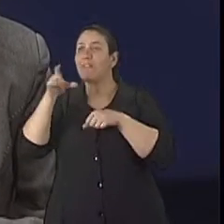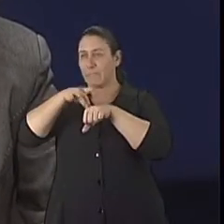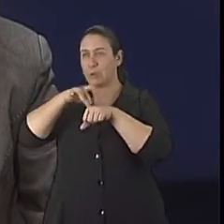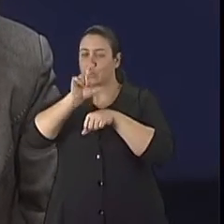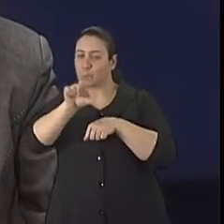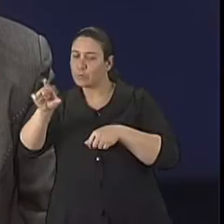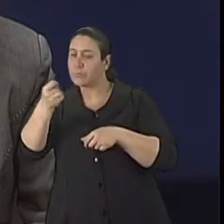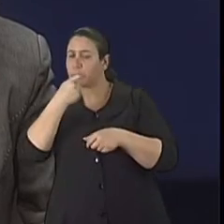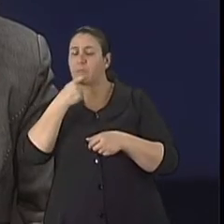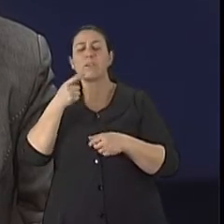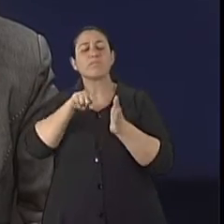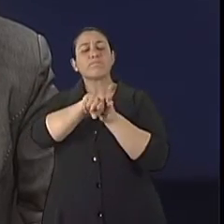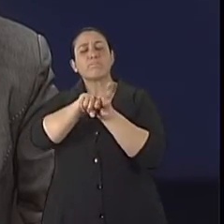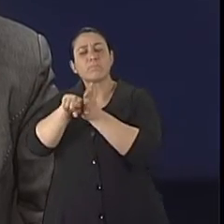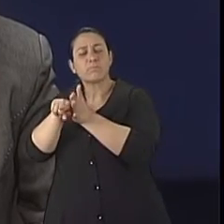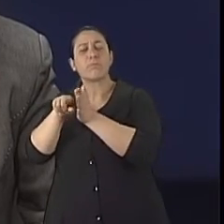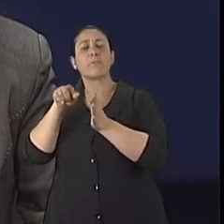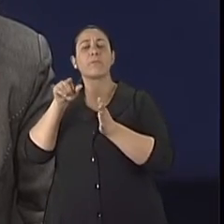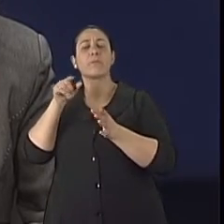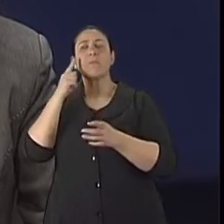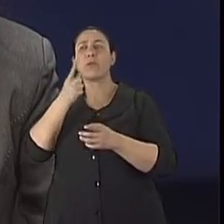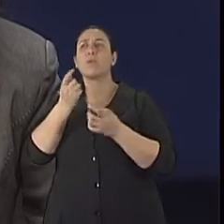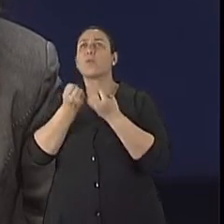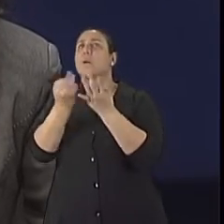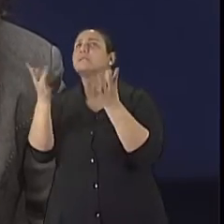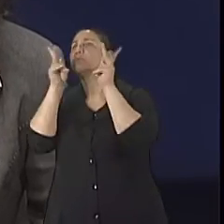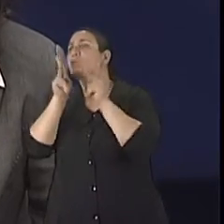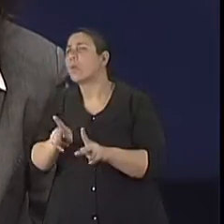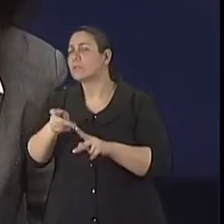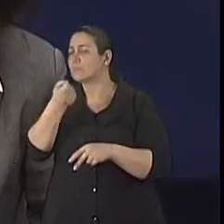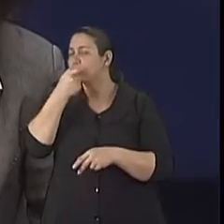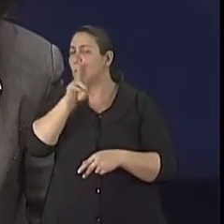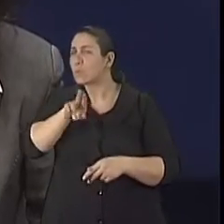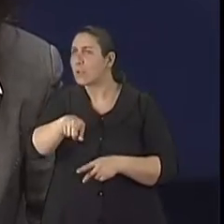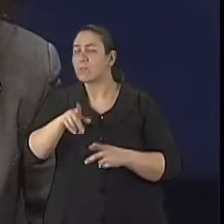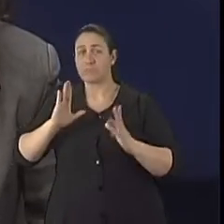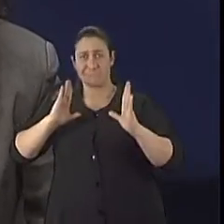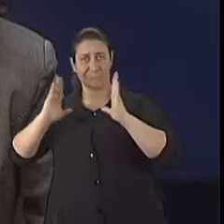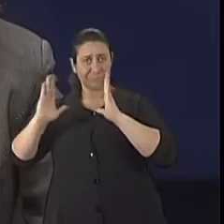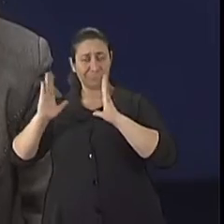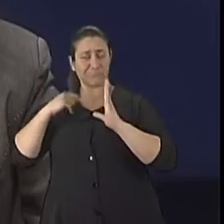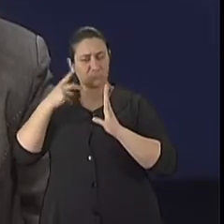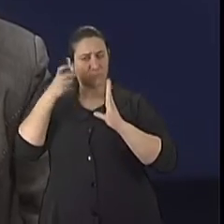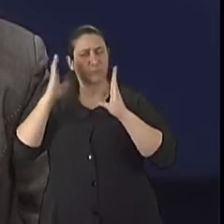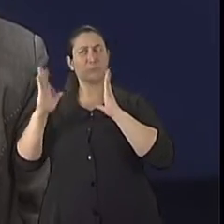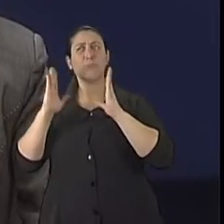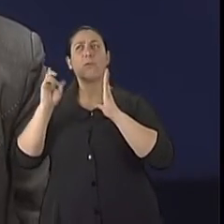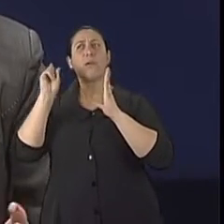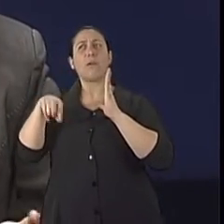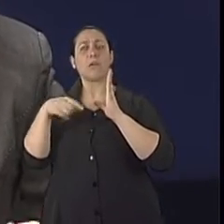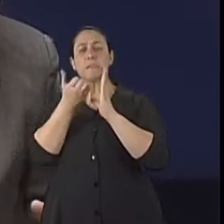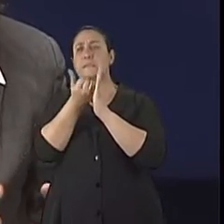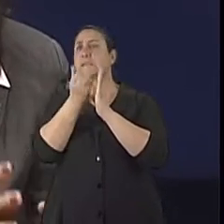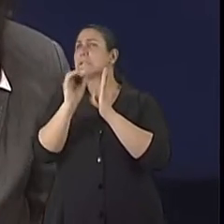maioria das vezes, esses estudos envolvem população até uma determinada faixa etária que não atinge, né, os 60 anos. Pessoas